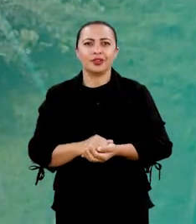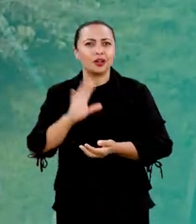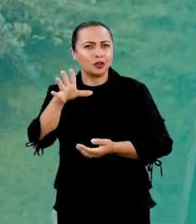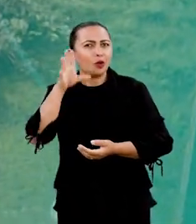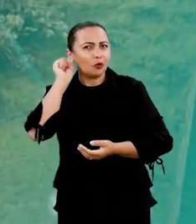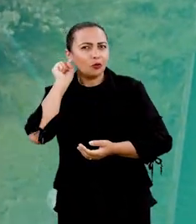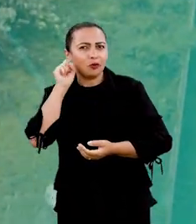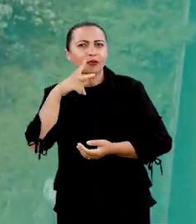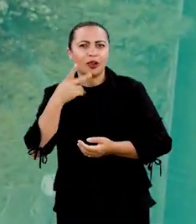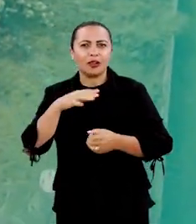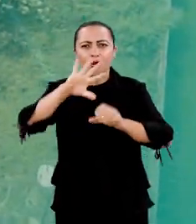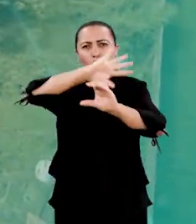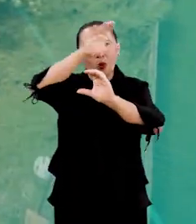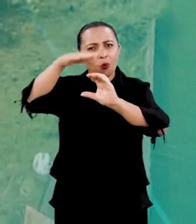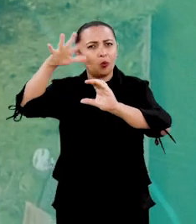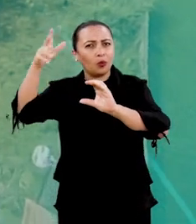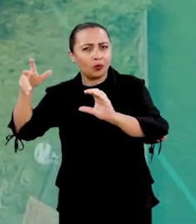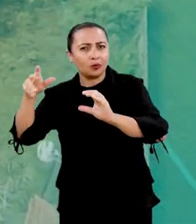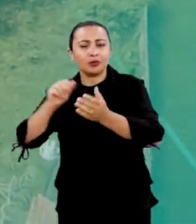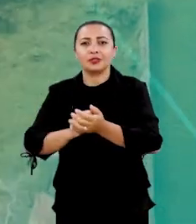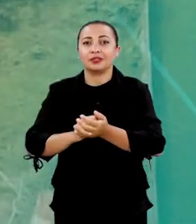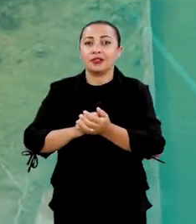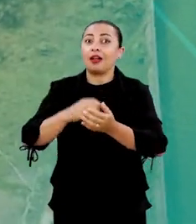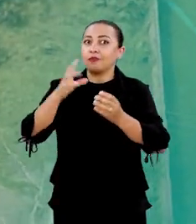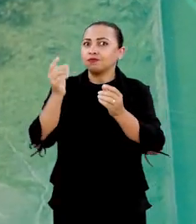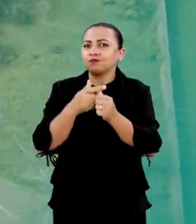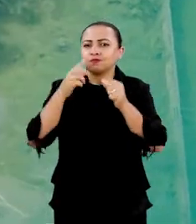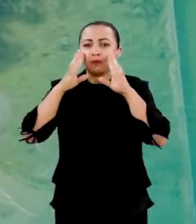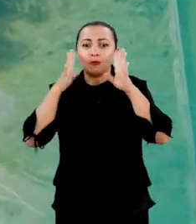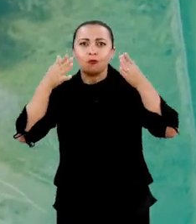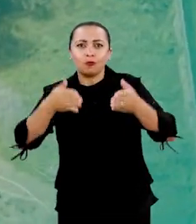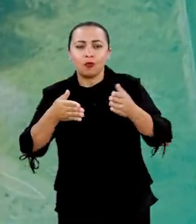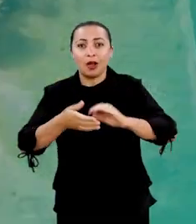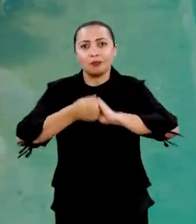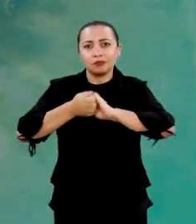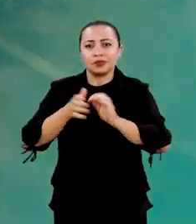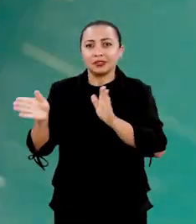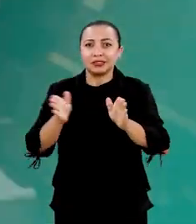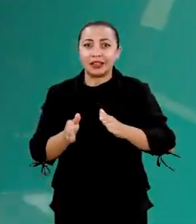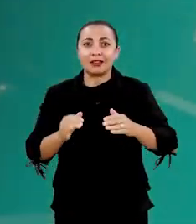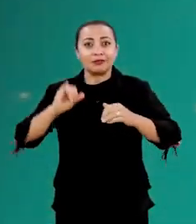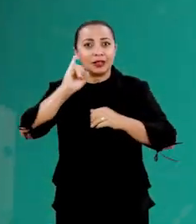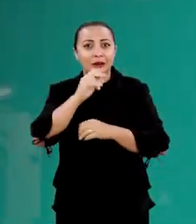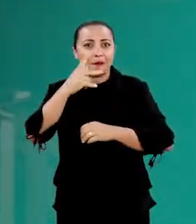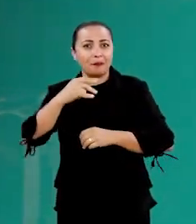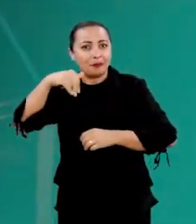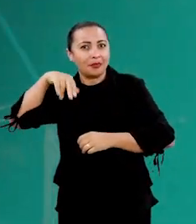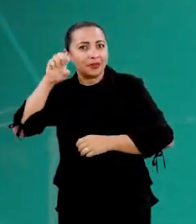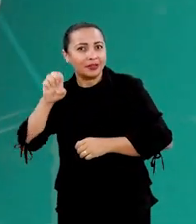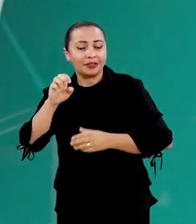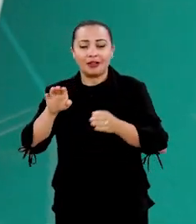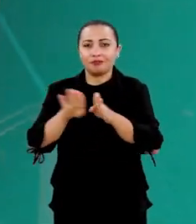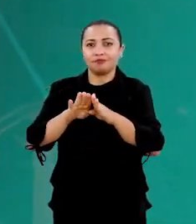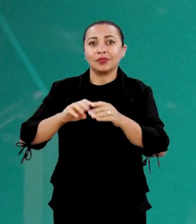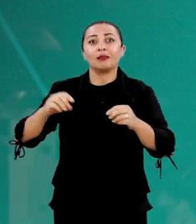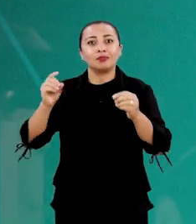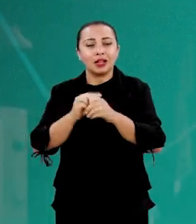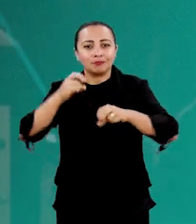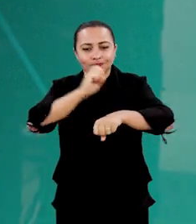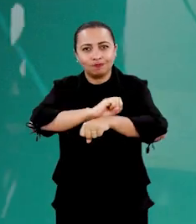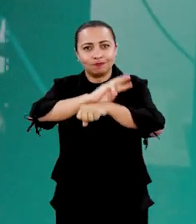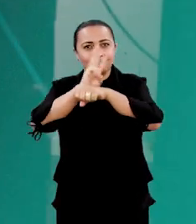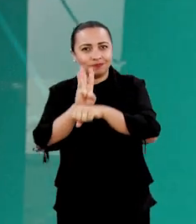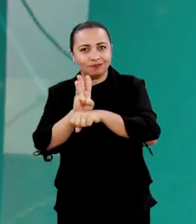Já ouviu falar do plasma ionosférico? Ele é um dos focos da parceria entre o Instituto Nacional de Pesquisa e a